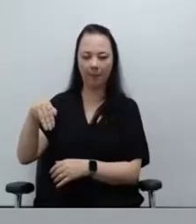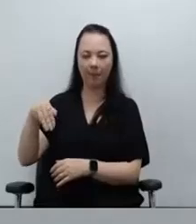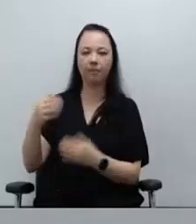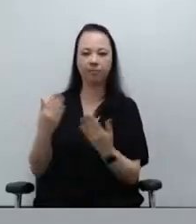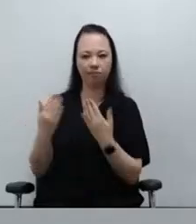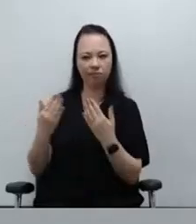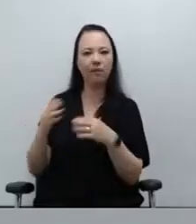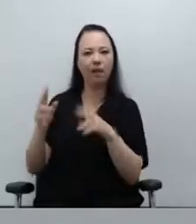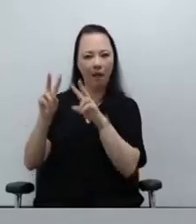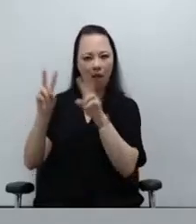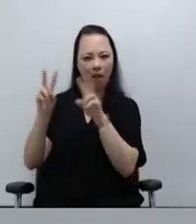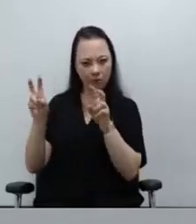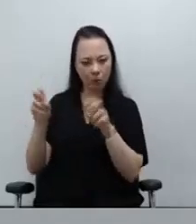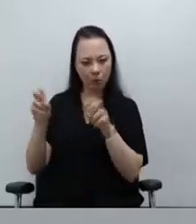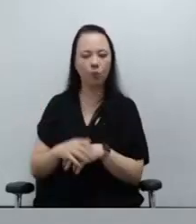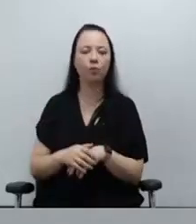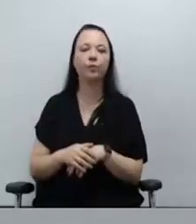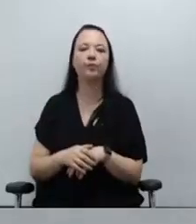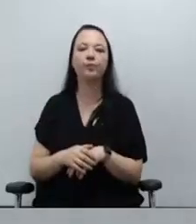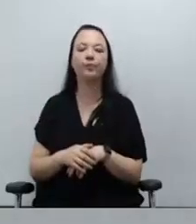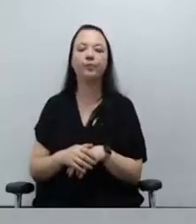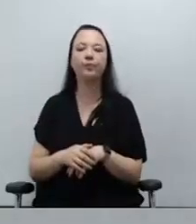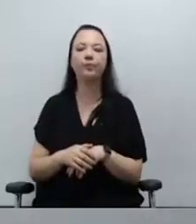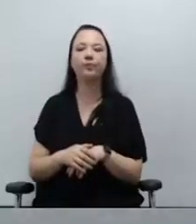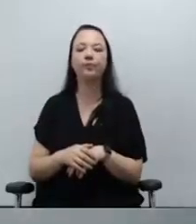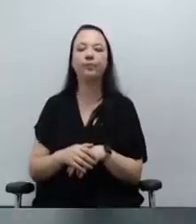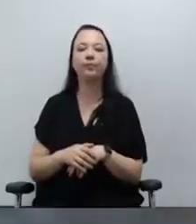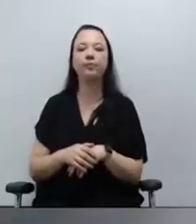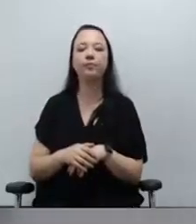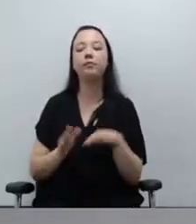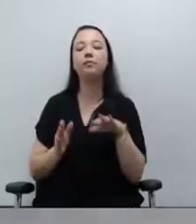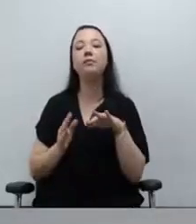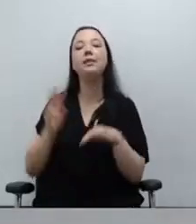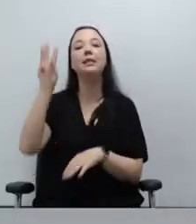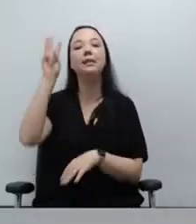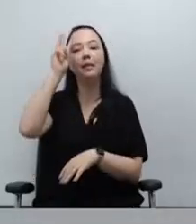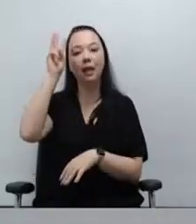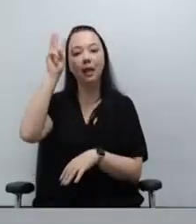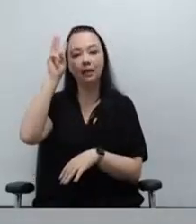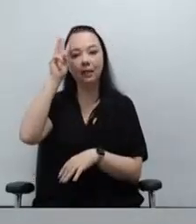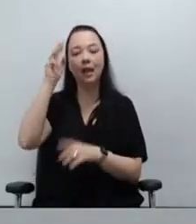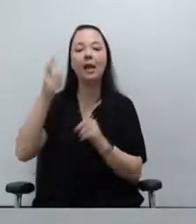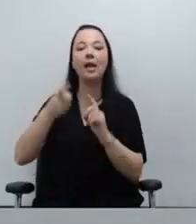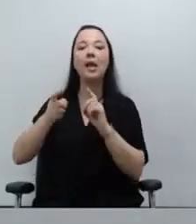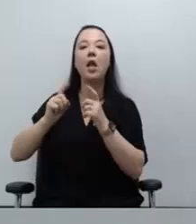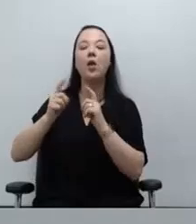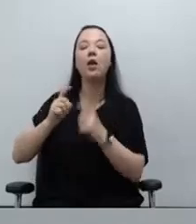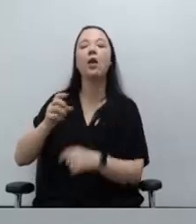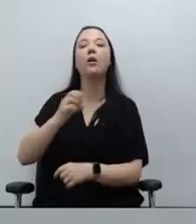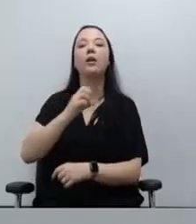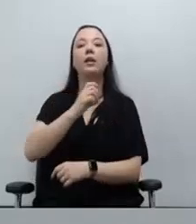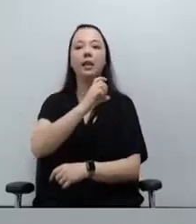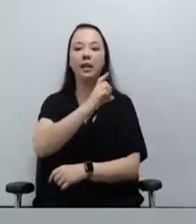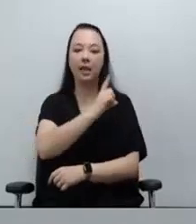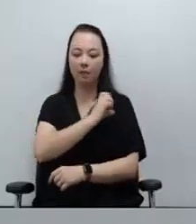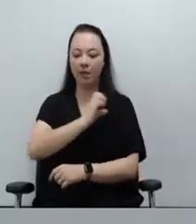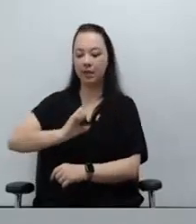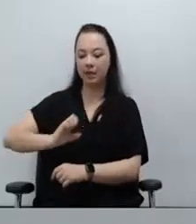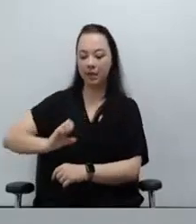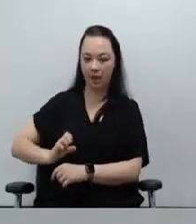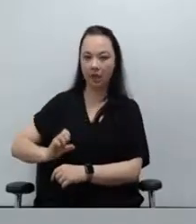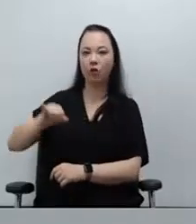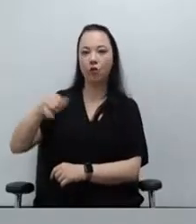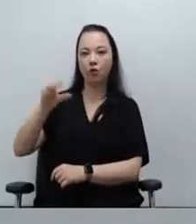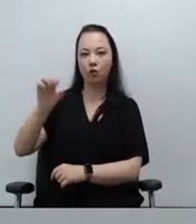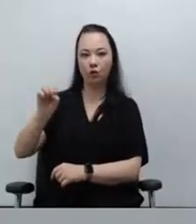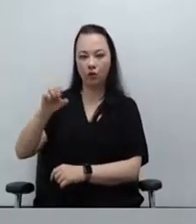Ainda na terça-feira, nós tivemos uma reunião com o deputado estadual Tiago Auríquio, que veio aqui até a